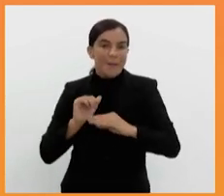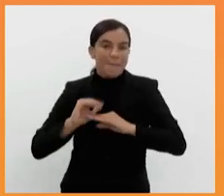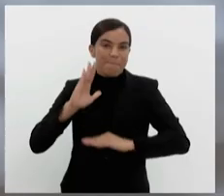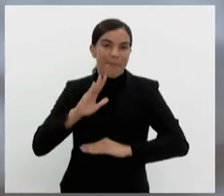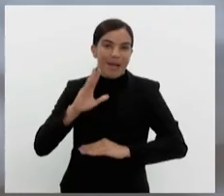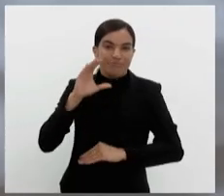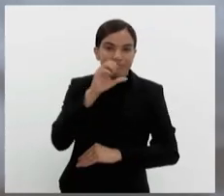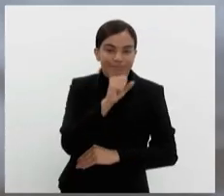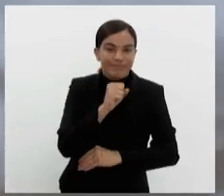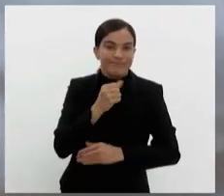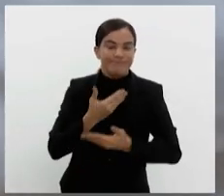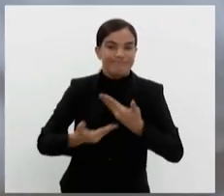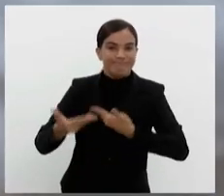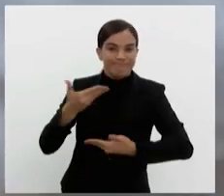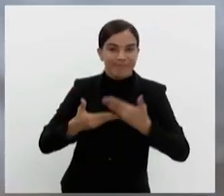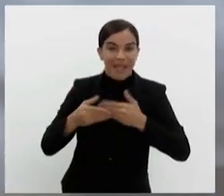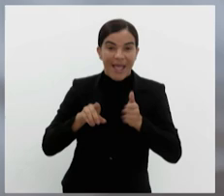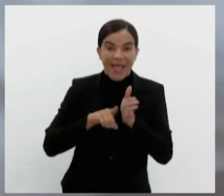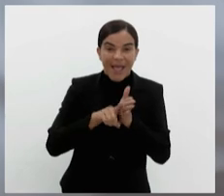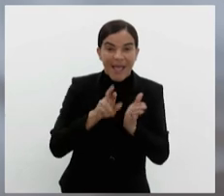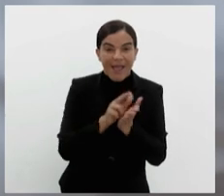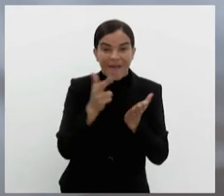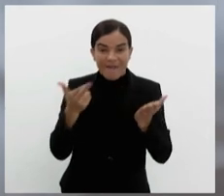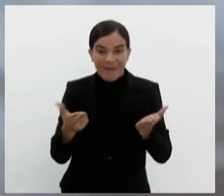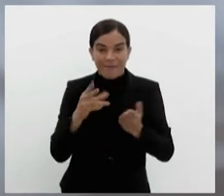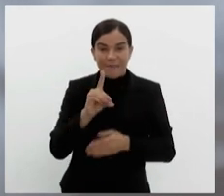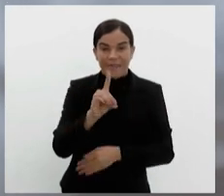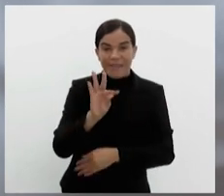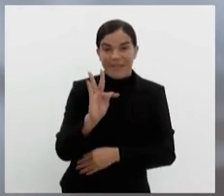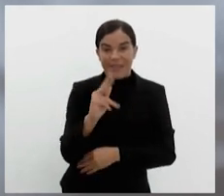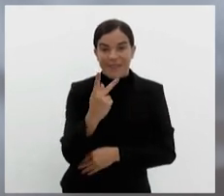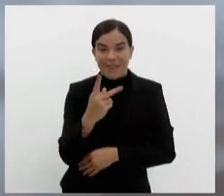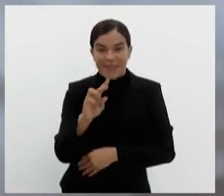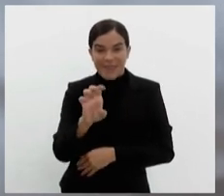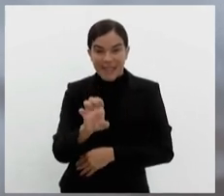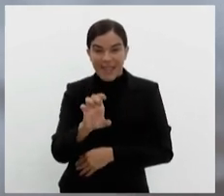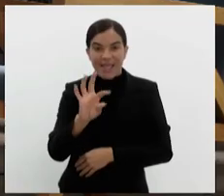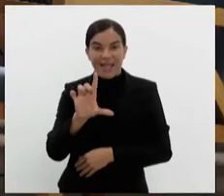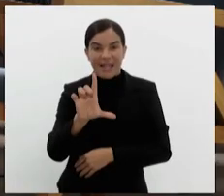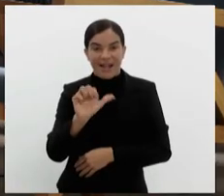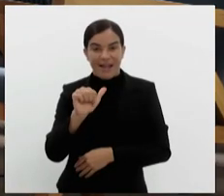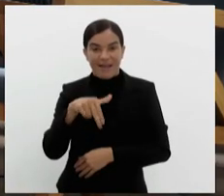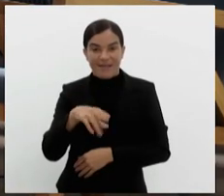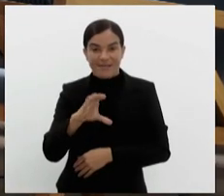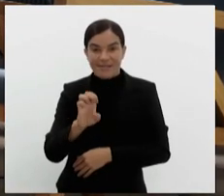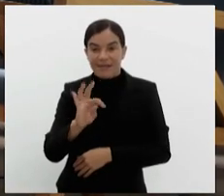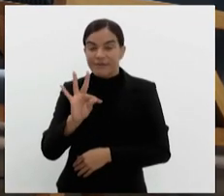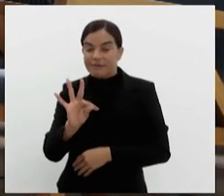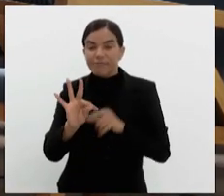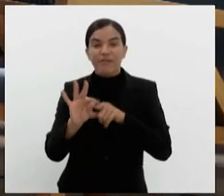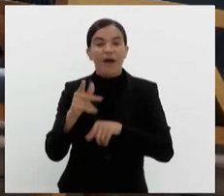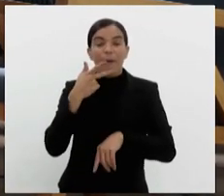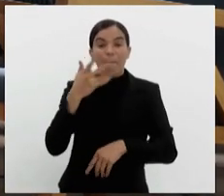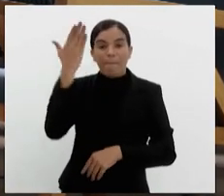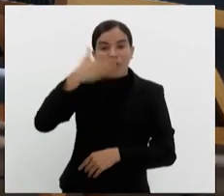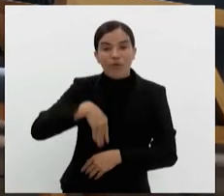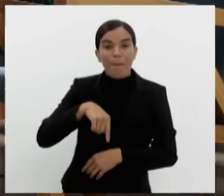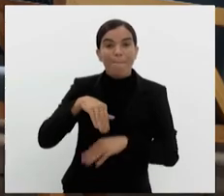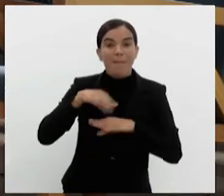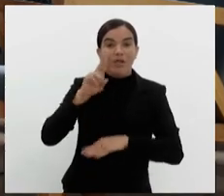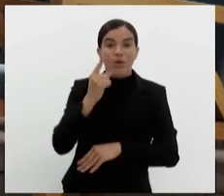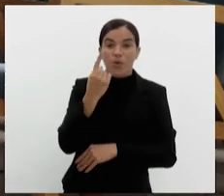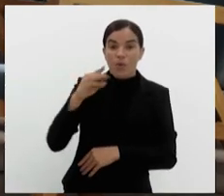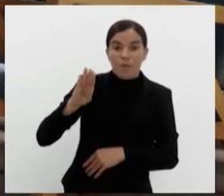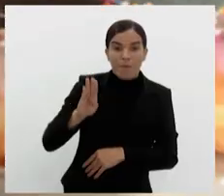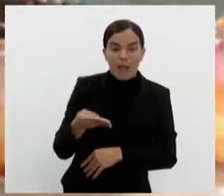eficaz. Um estudo da revista científica The Lancet, com apoio da Organização Mundial de Saúde, mostrou que mais de um bilhão de pessoas no mundo